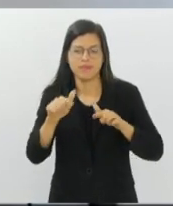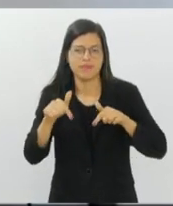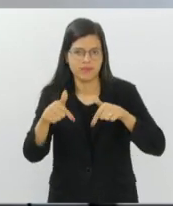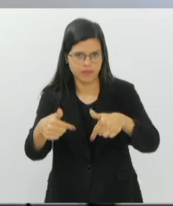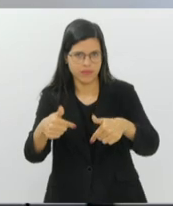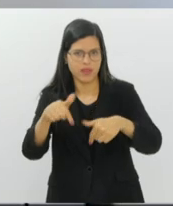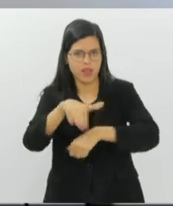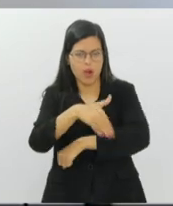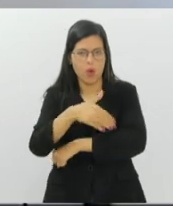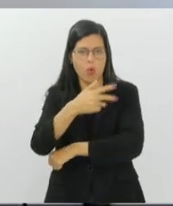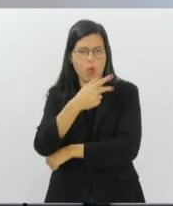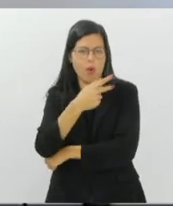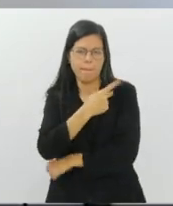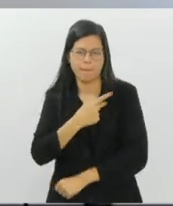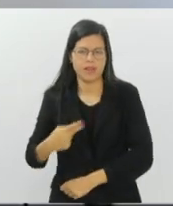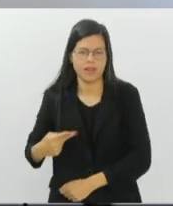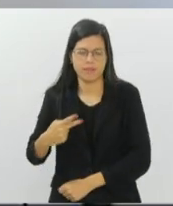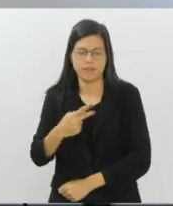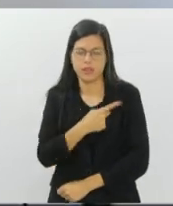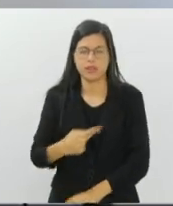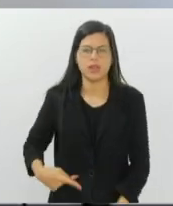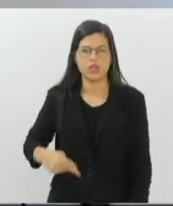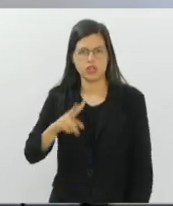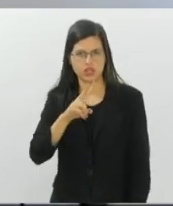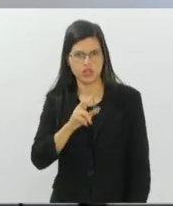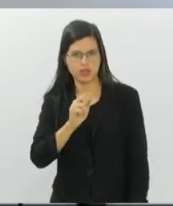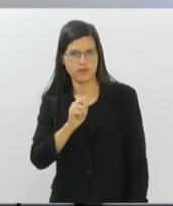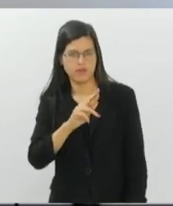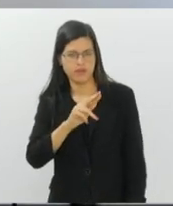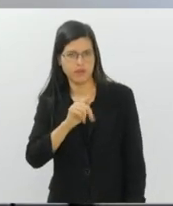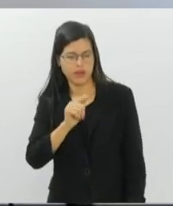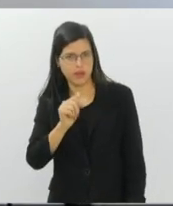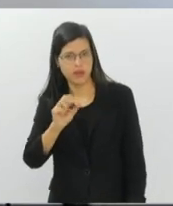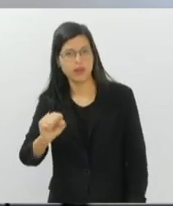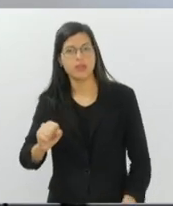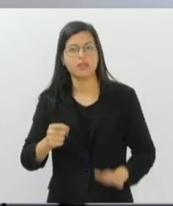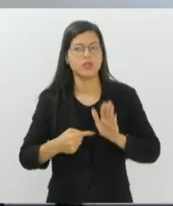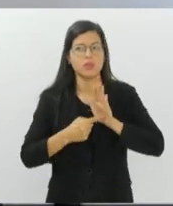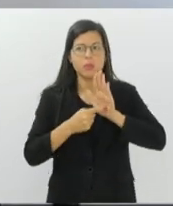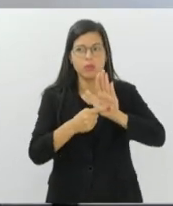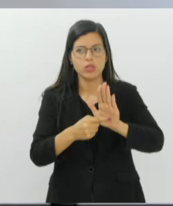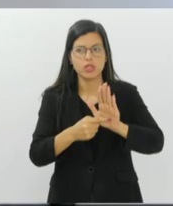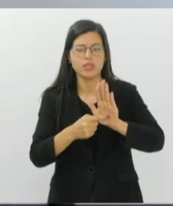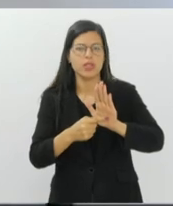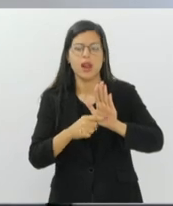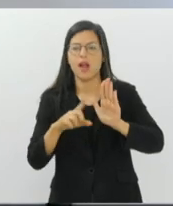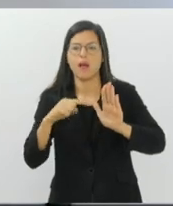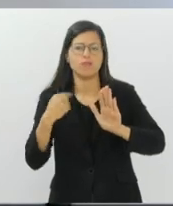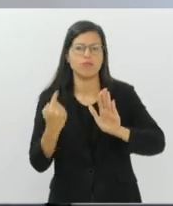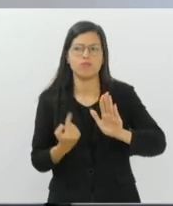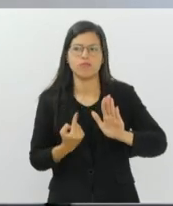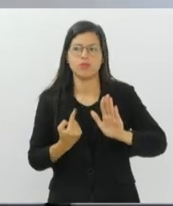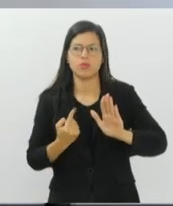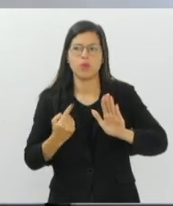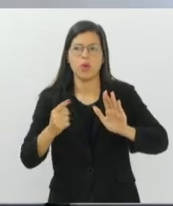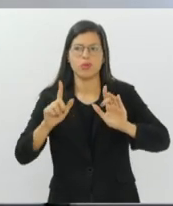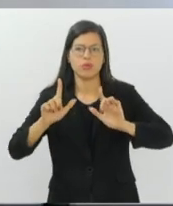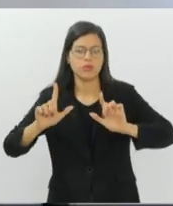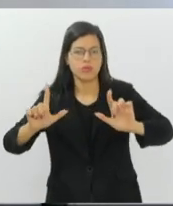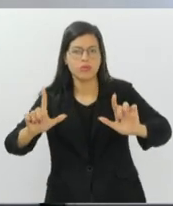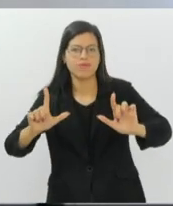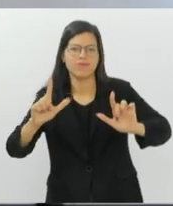Vargas, onde nós demonstraremos o nosso cartaz, o nosso cartaz de pessoas